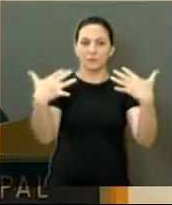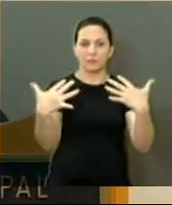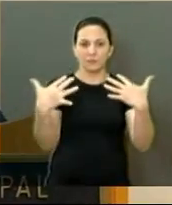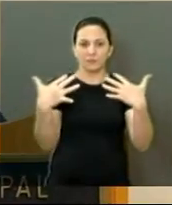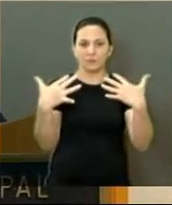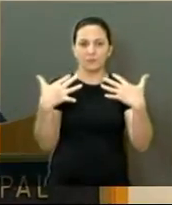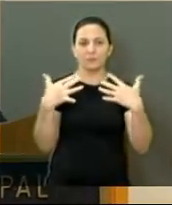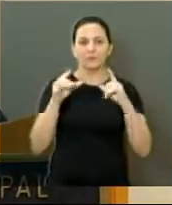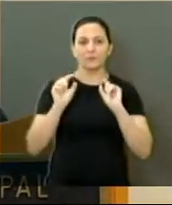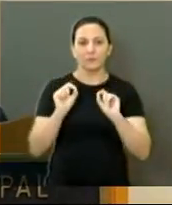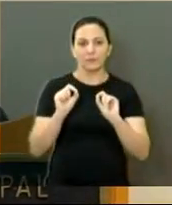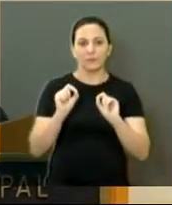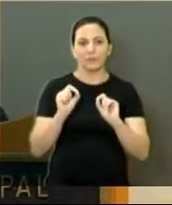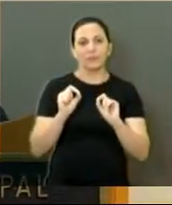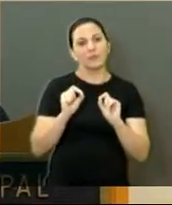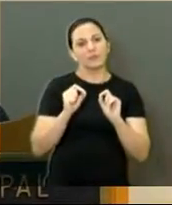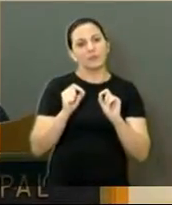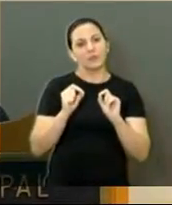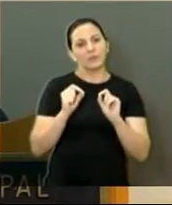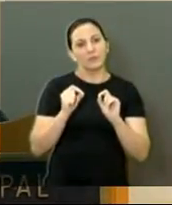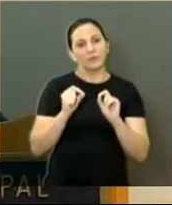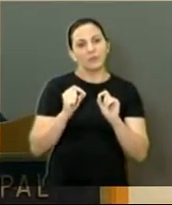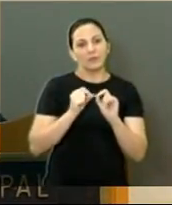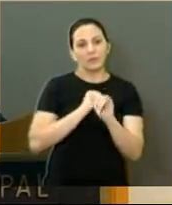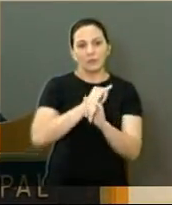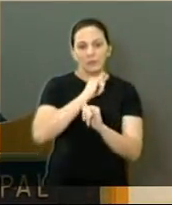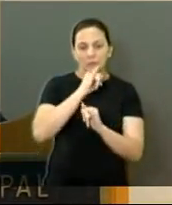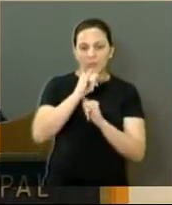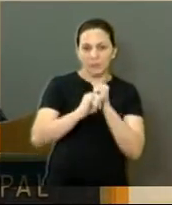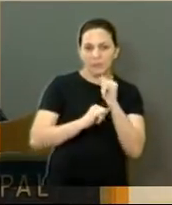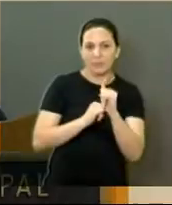e todos que assistem os canais de transmissão.